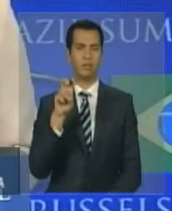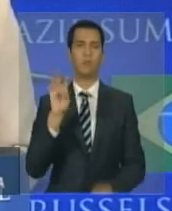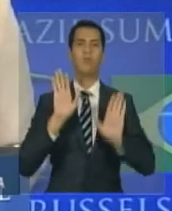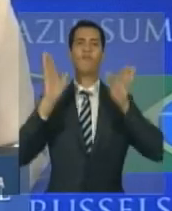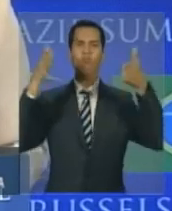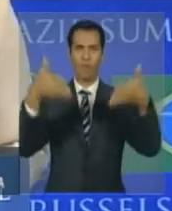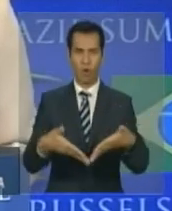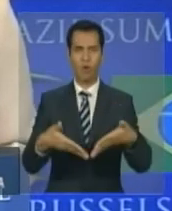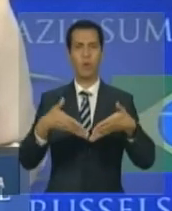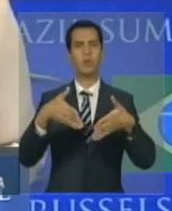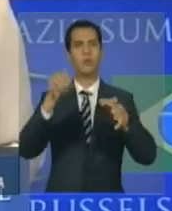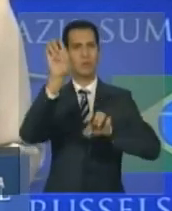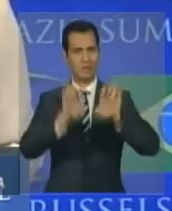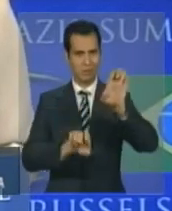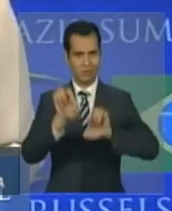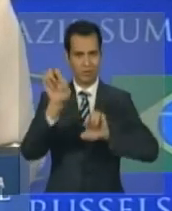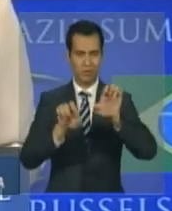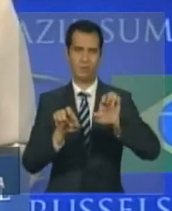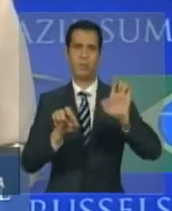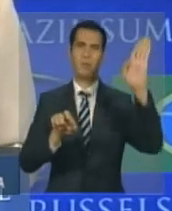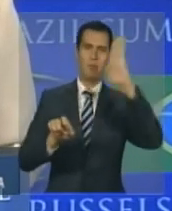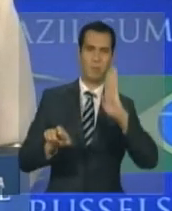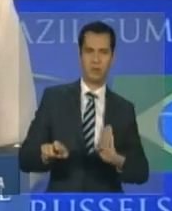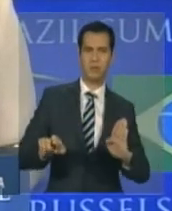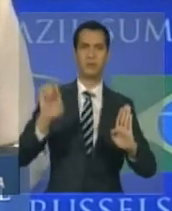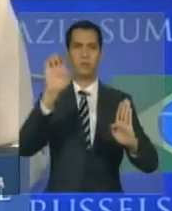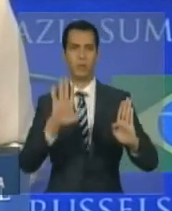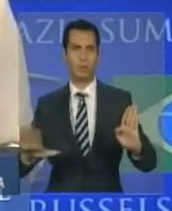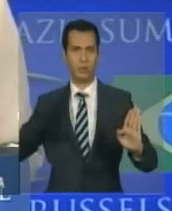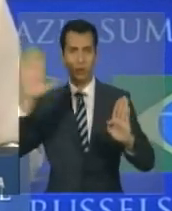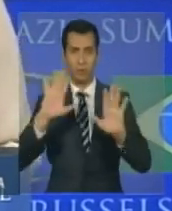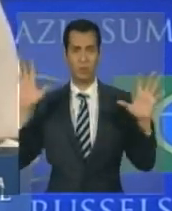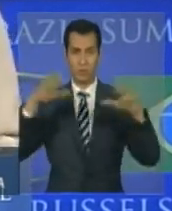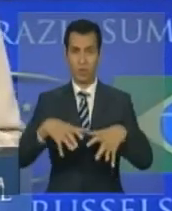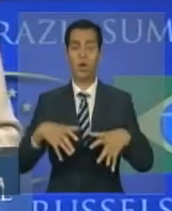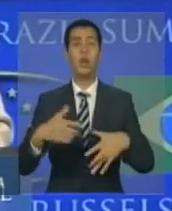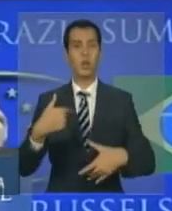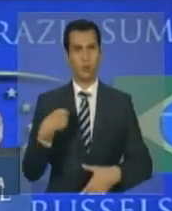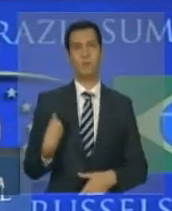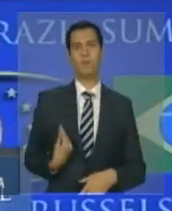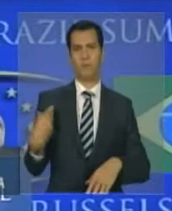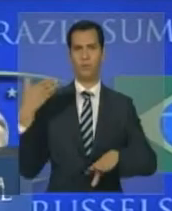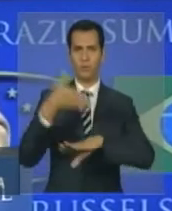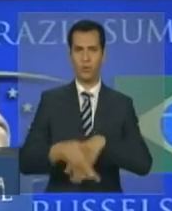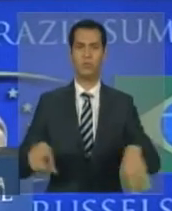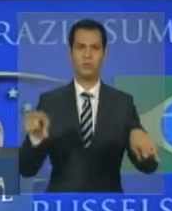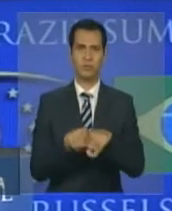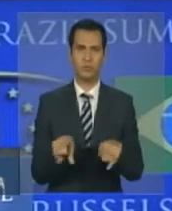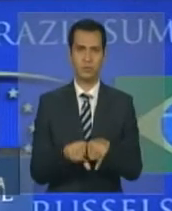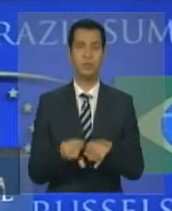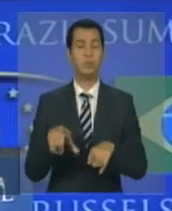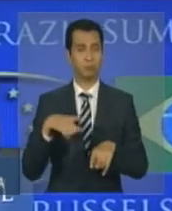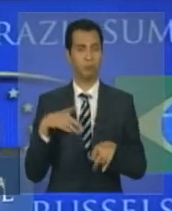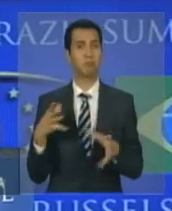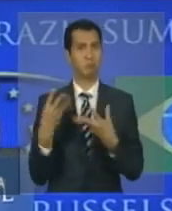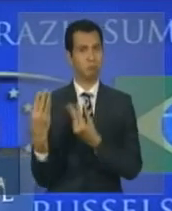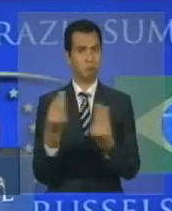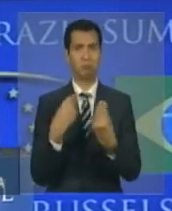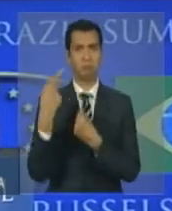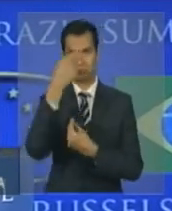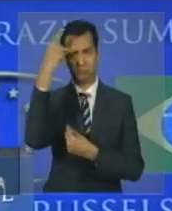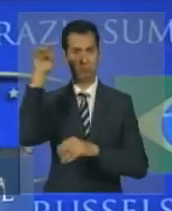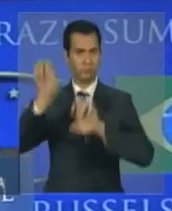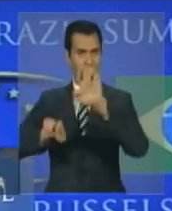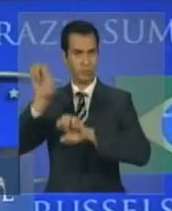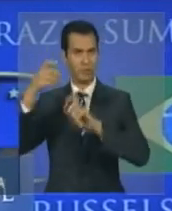-União Europeia, evento do qual participarei e que reúne expressivo grupo empresarial europeu e brasileiro